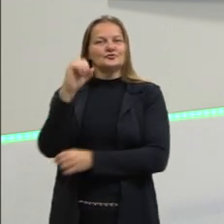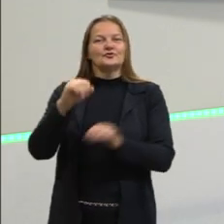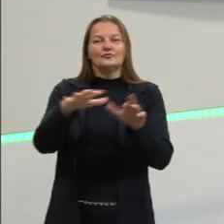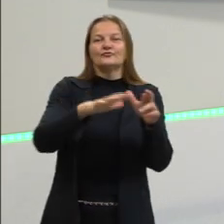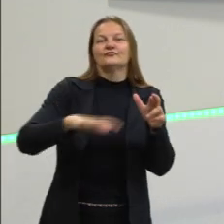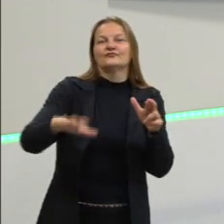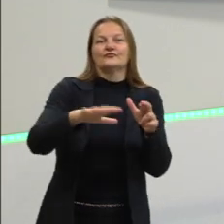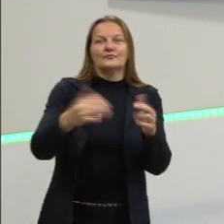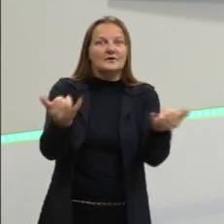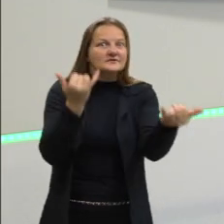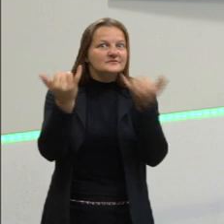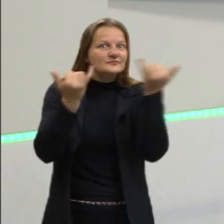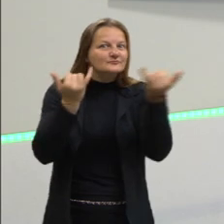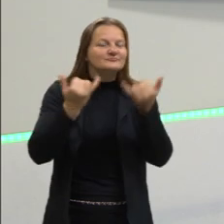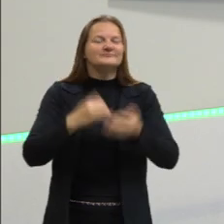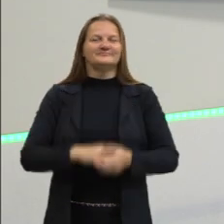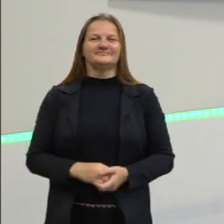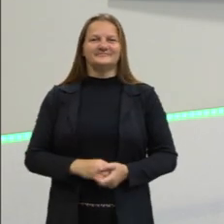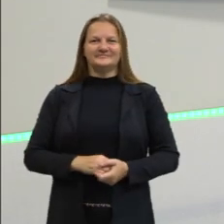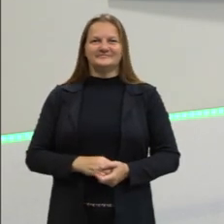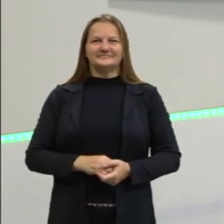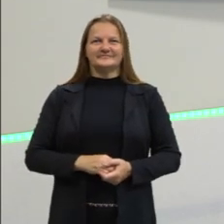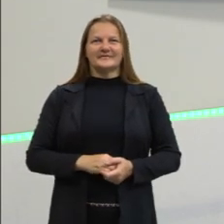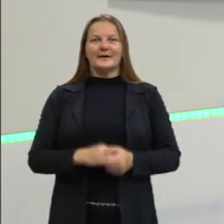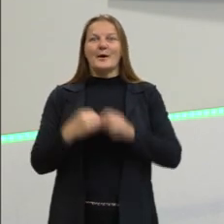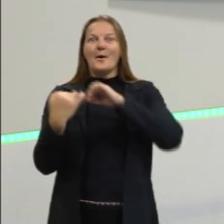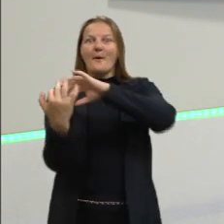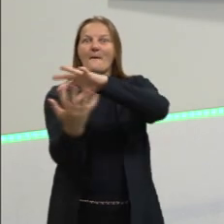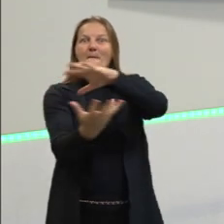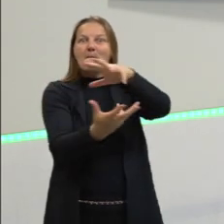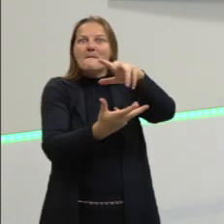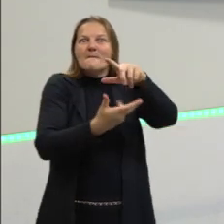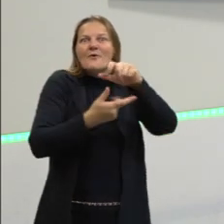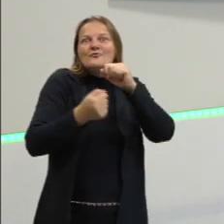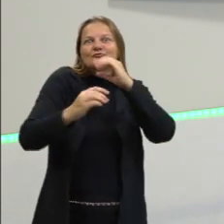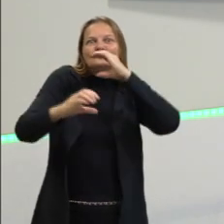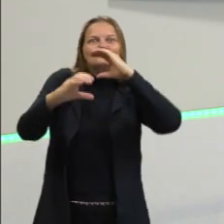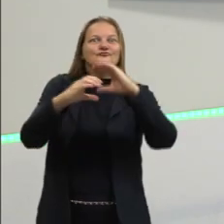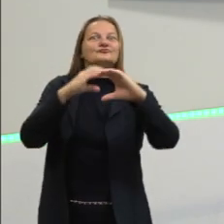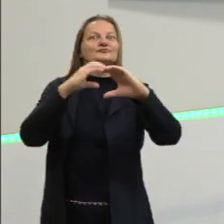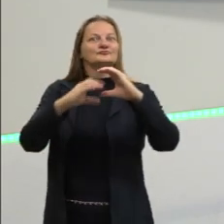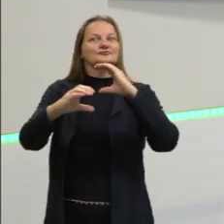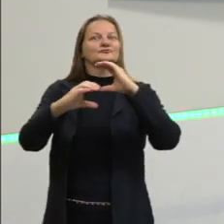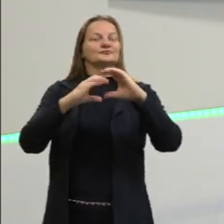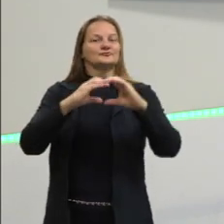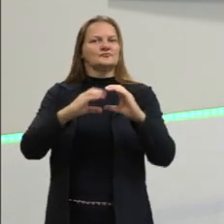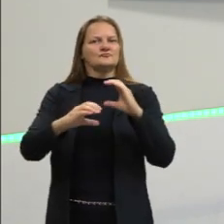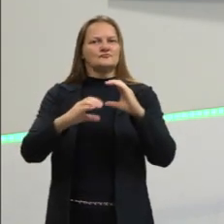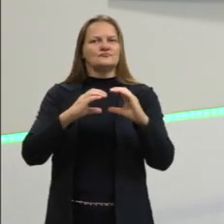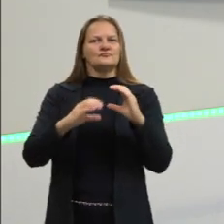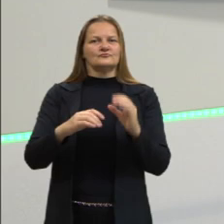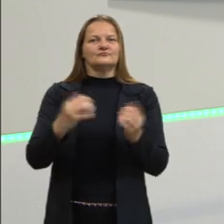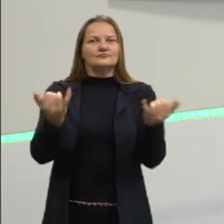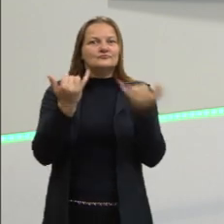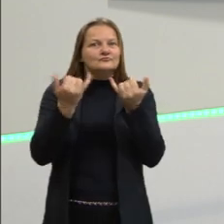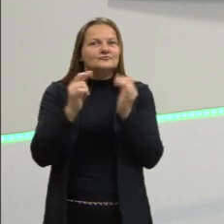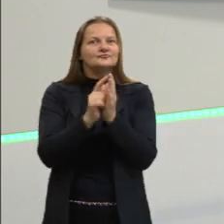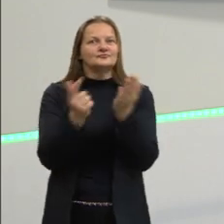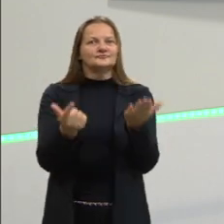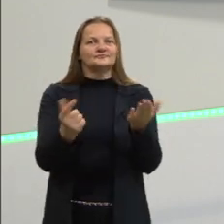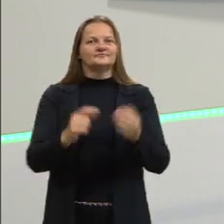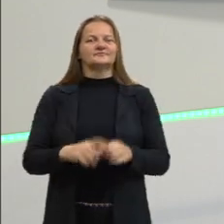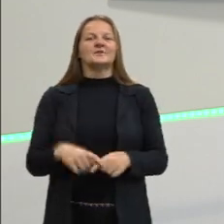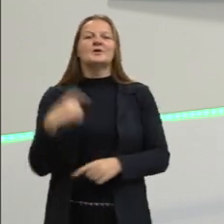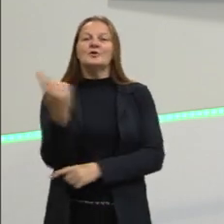informação, no mundo da comunicação, no mundo do trabalho do jornalismo. Nós